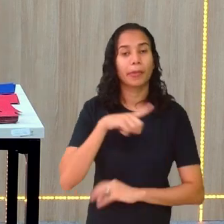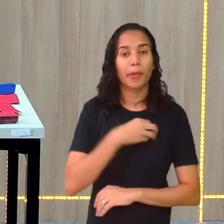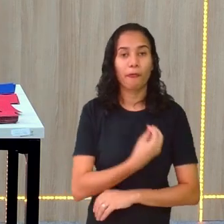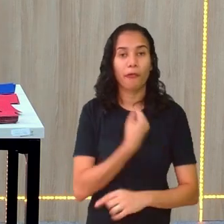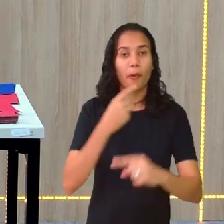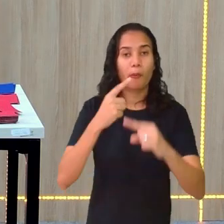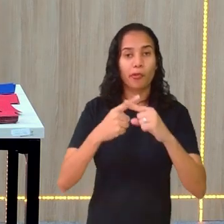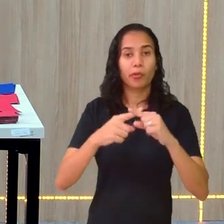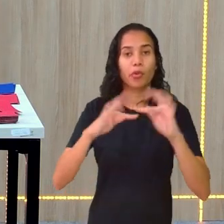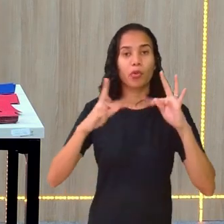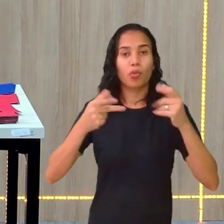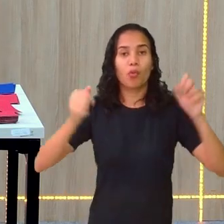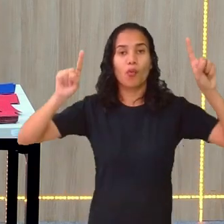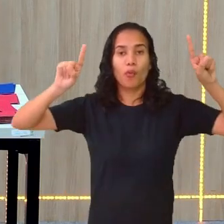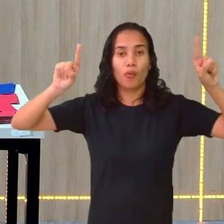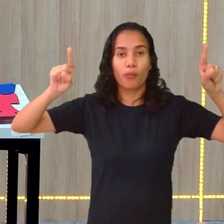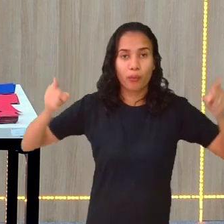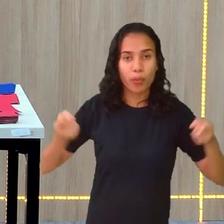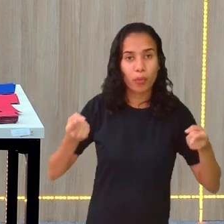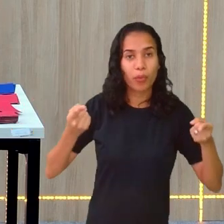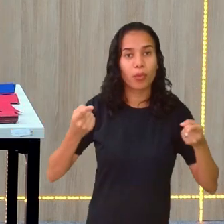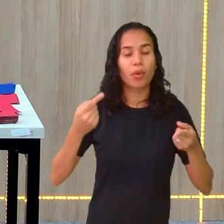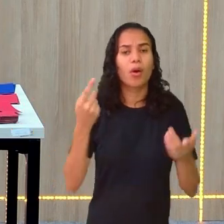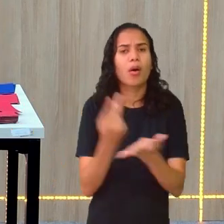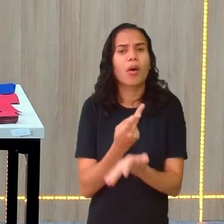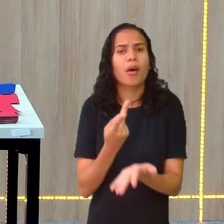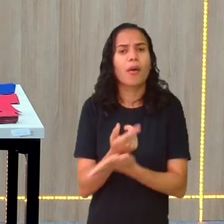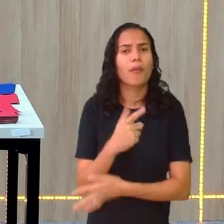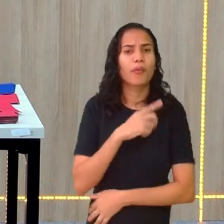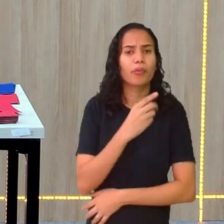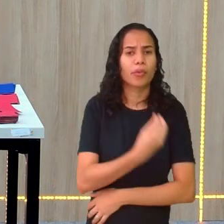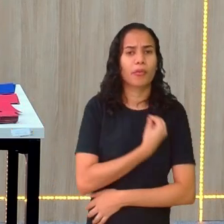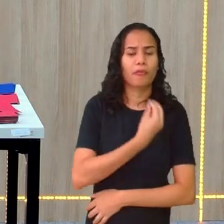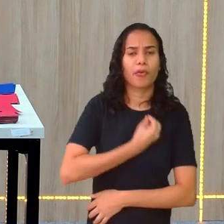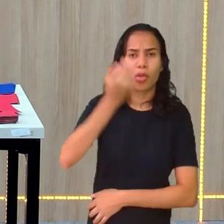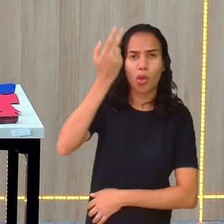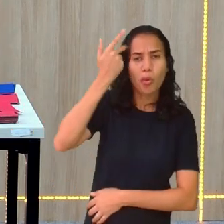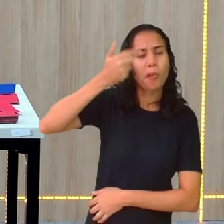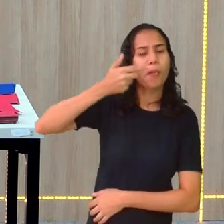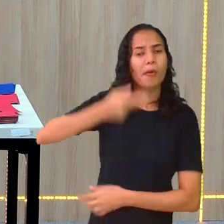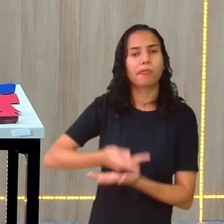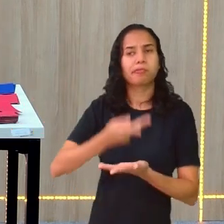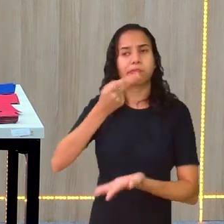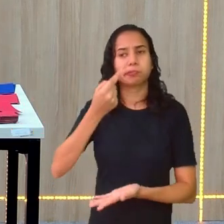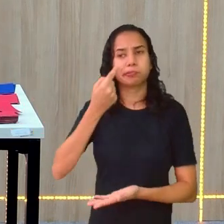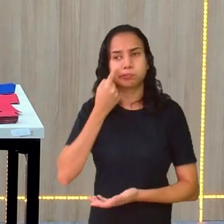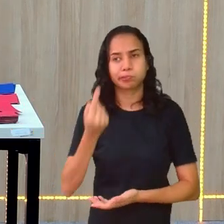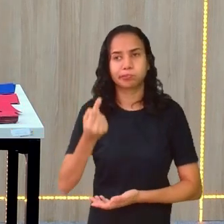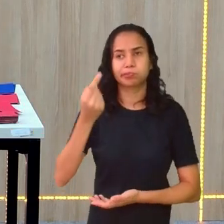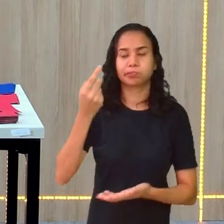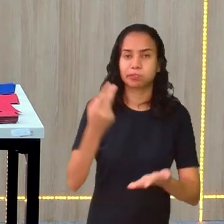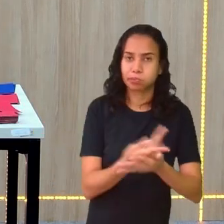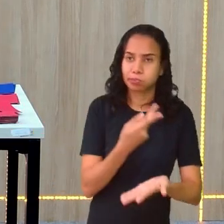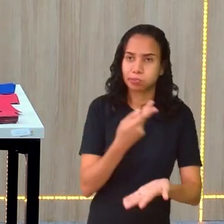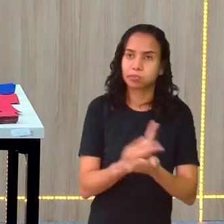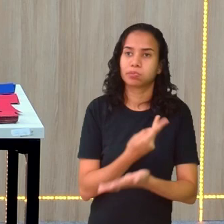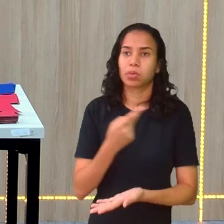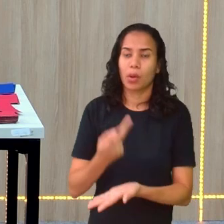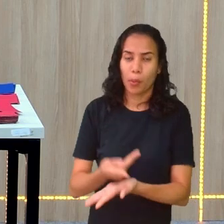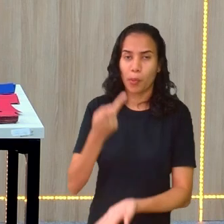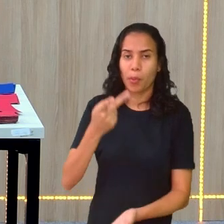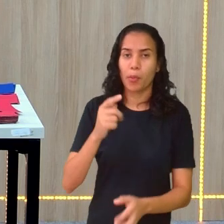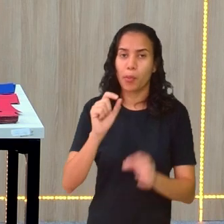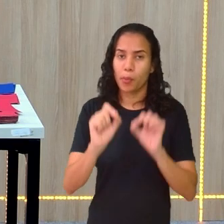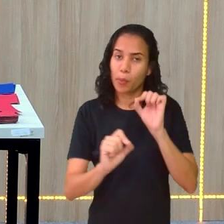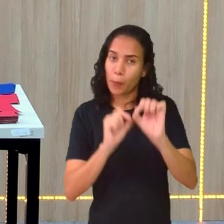multiplicando todo o parêntese. Qual é um erro normal, recorrente? Um erro normal, recorrente, é